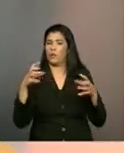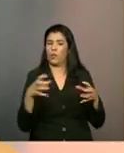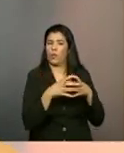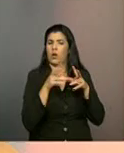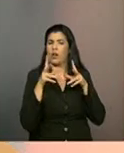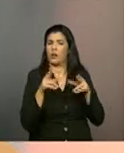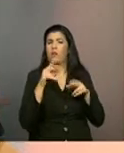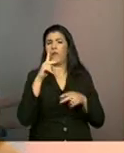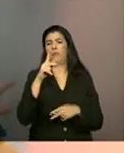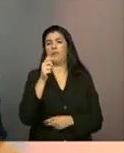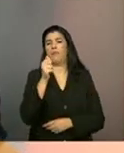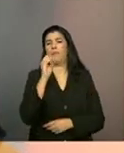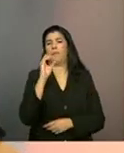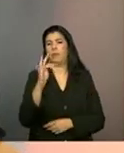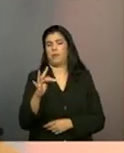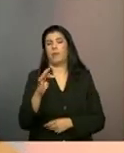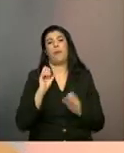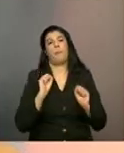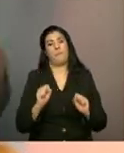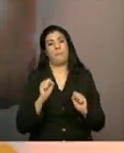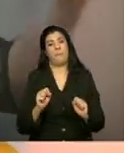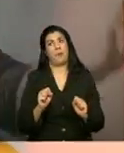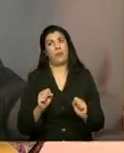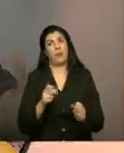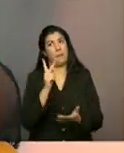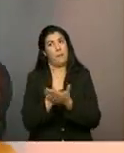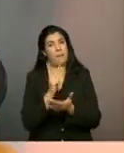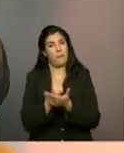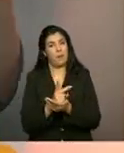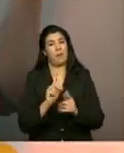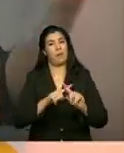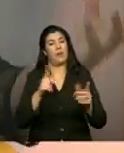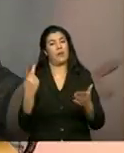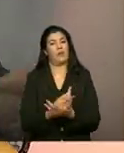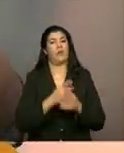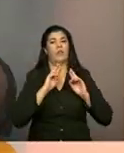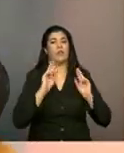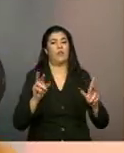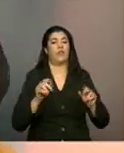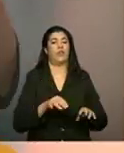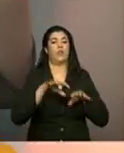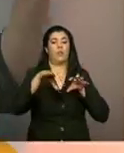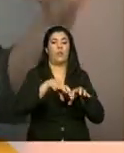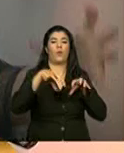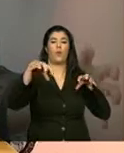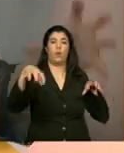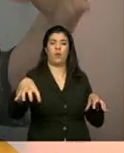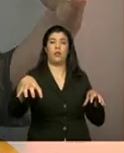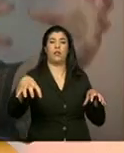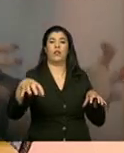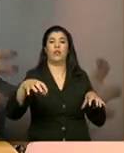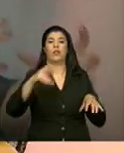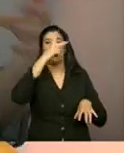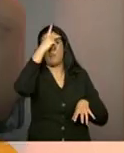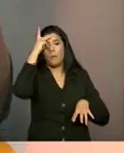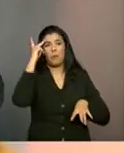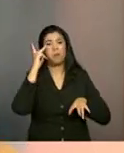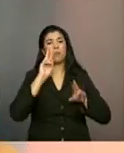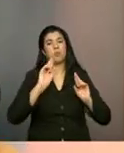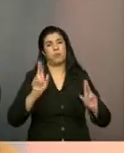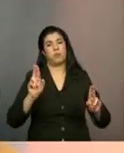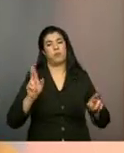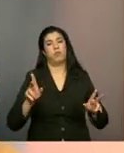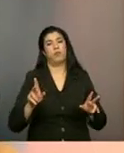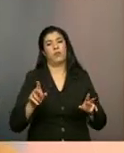PAIF. Elas podem ser as mesmas oficinas, porém, em momentos diferentes, em locais diferentes, com público específico,